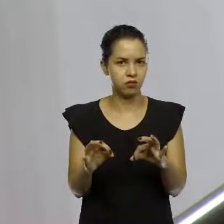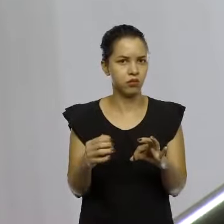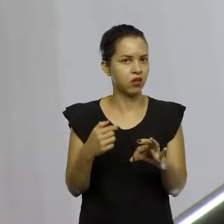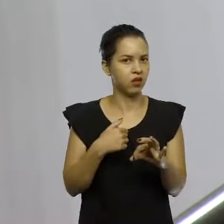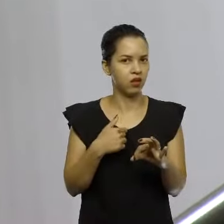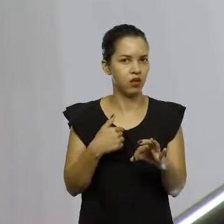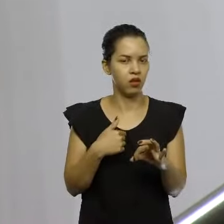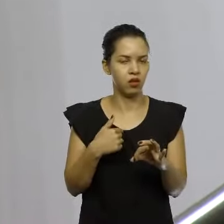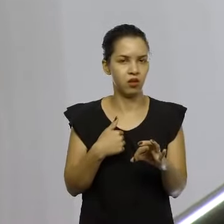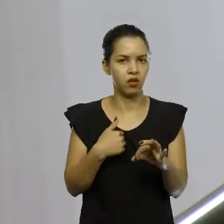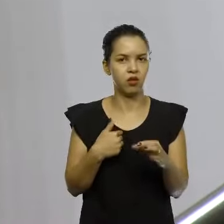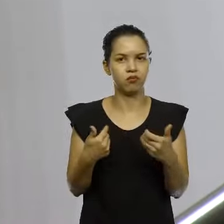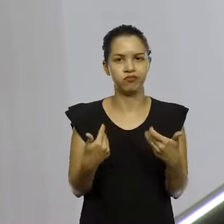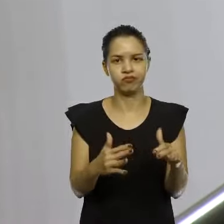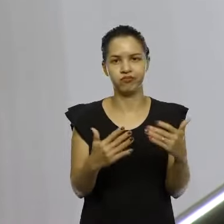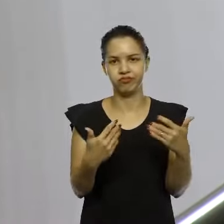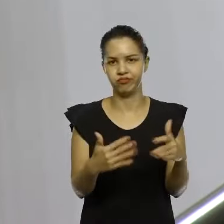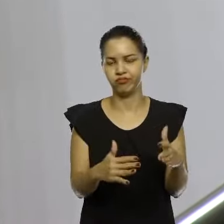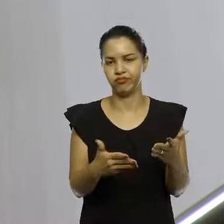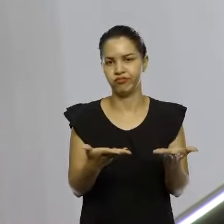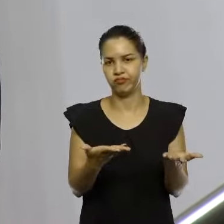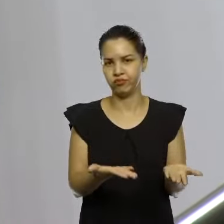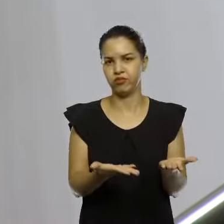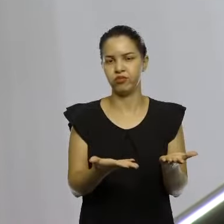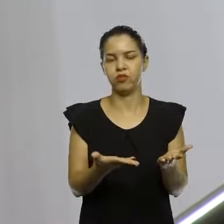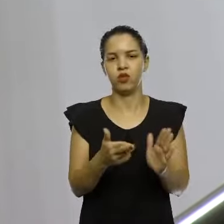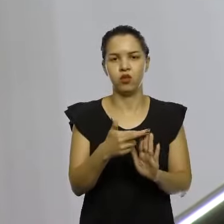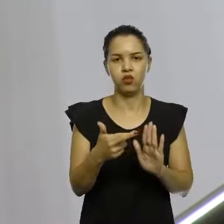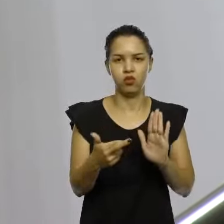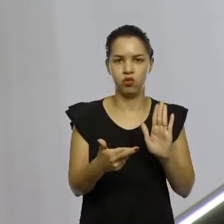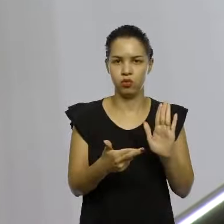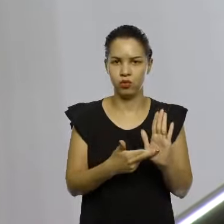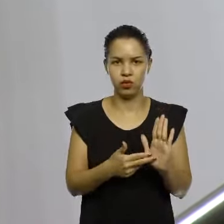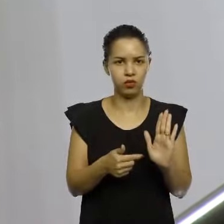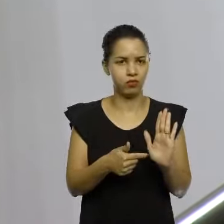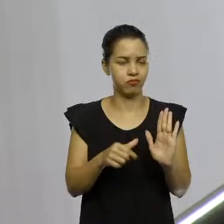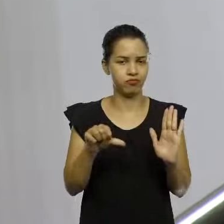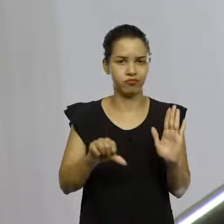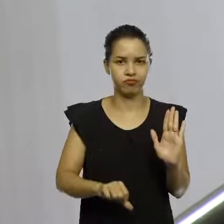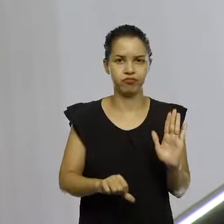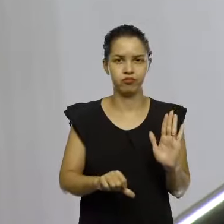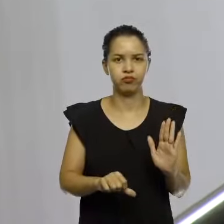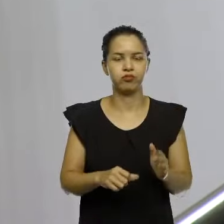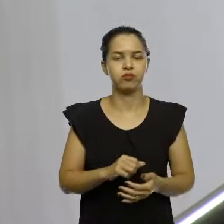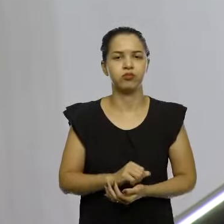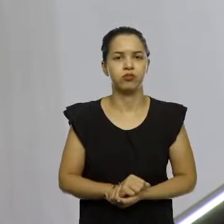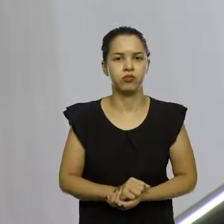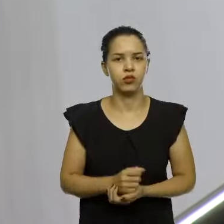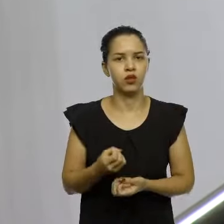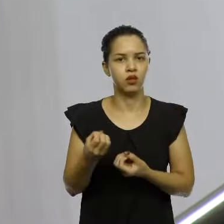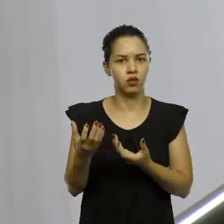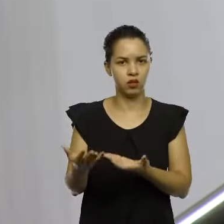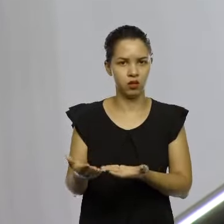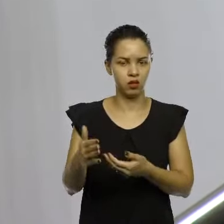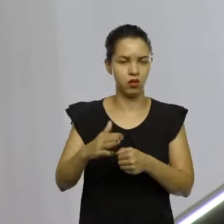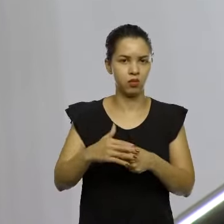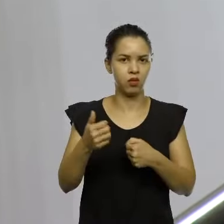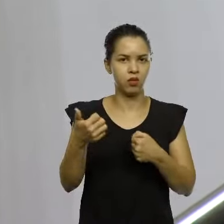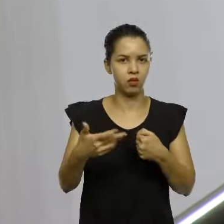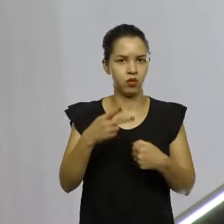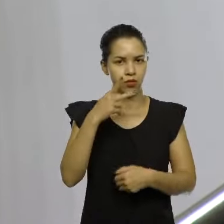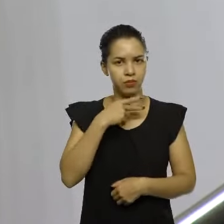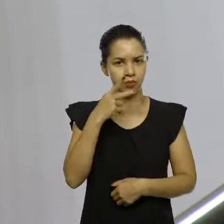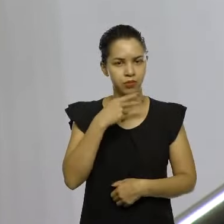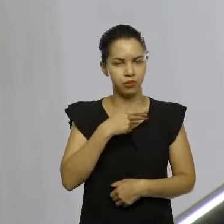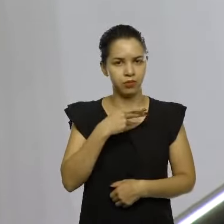troça e continuo fazendo troça desse regimento. Distribuído para o relator, deputado Quero de Nudes, 17 de junho de 2020,